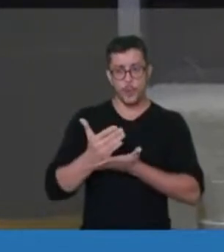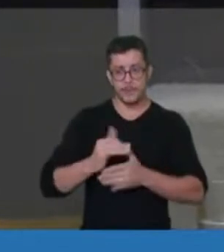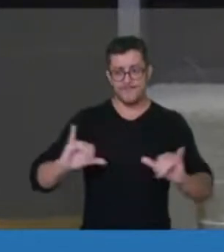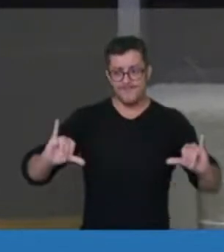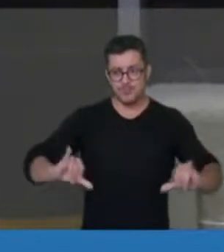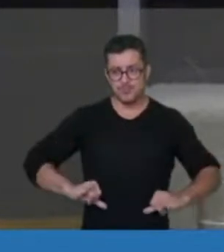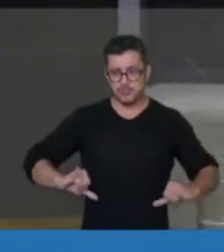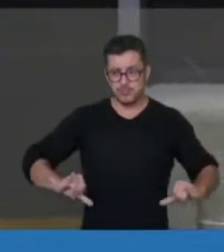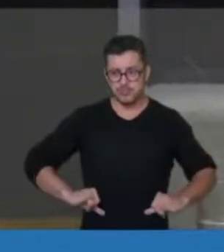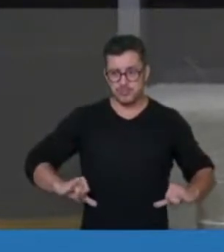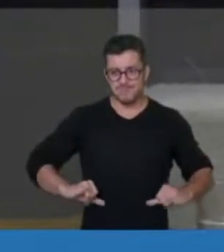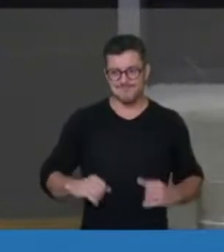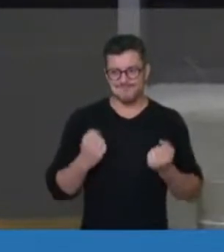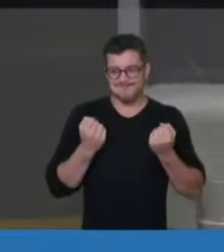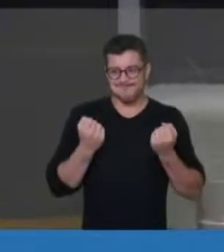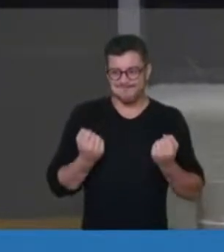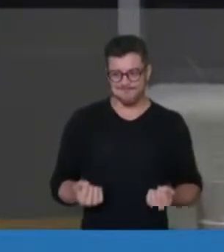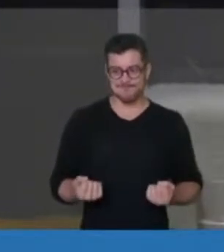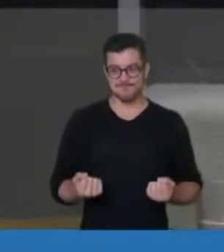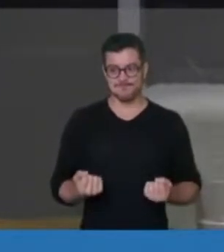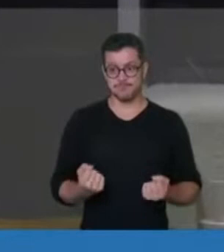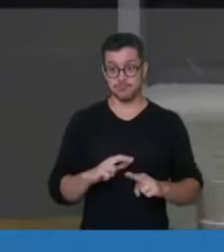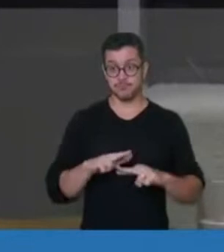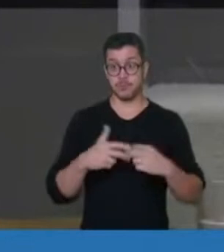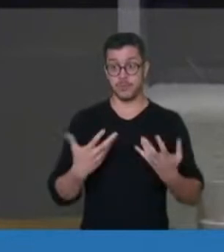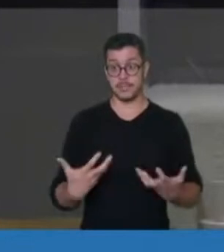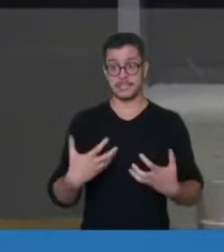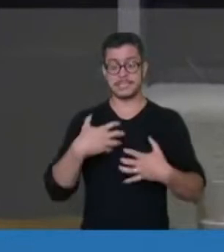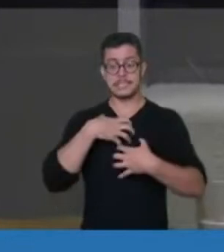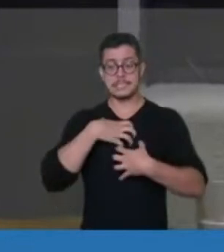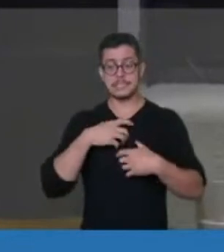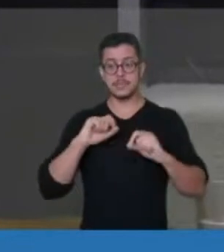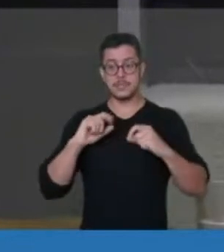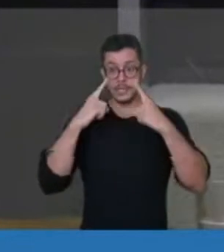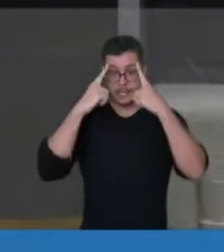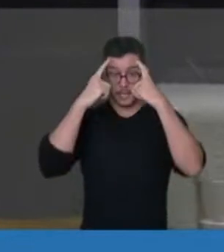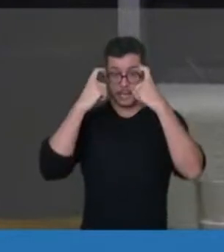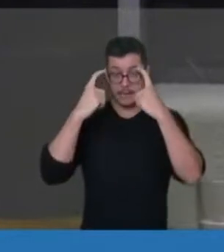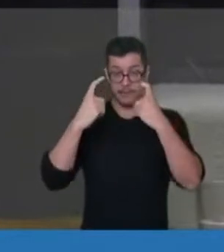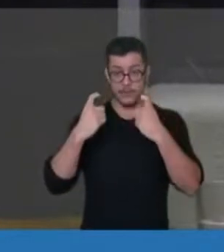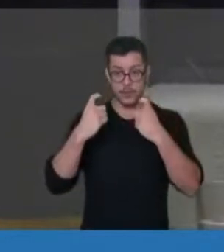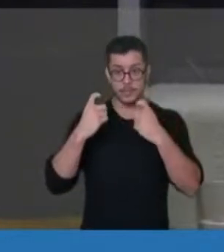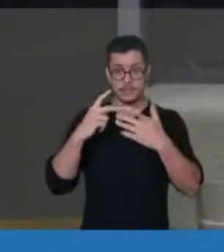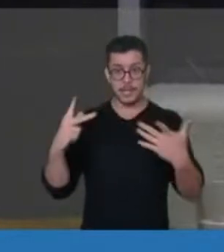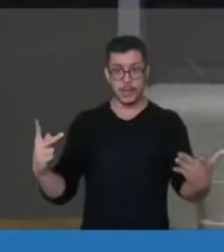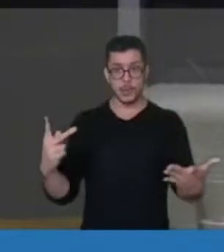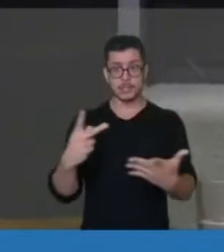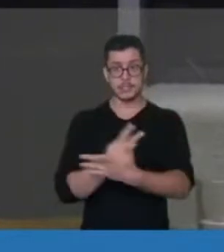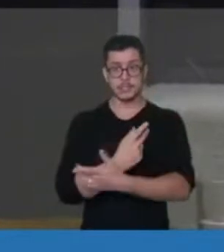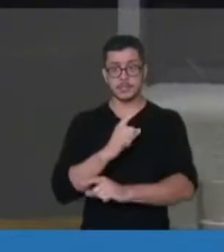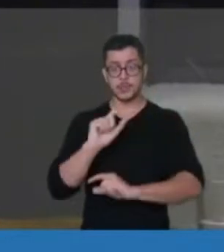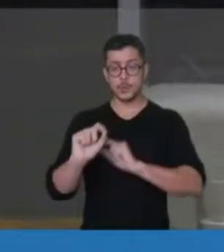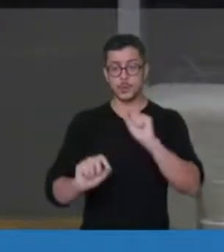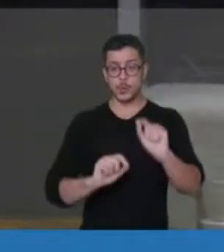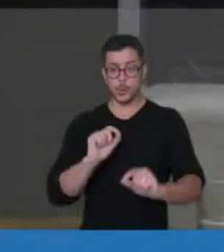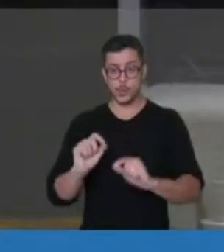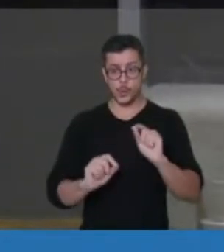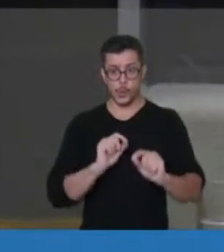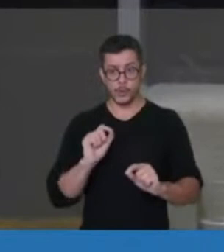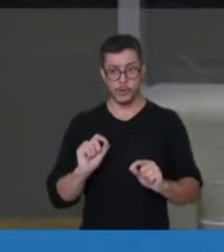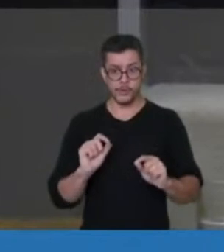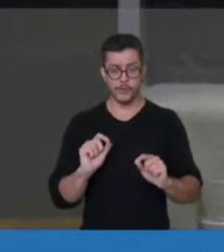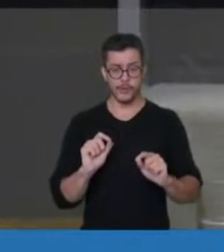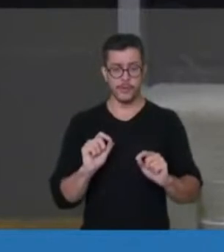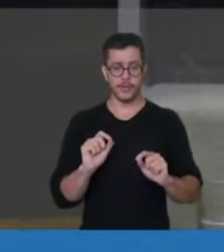sofrimento porque ela vai presenciar a violência, a violência doméstica, que carrega um componente